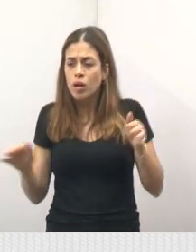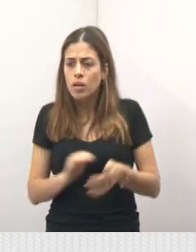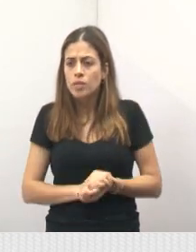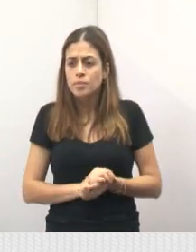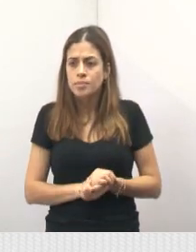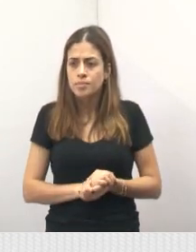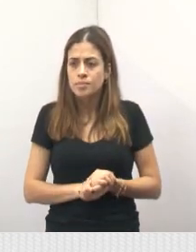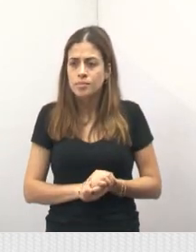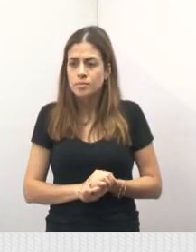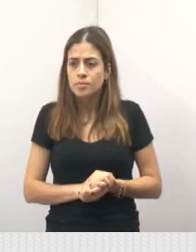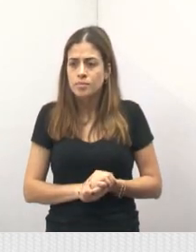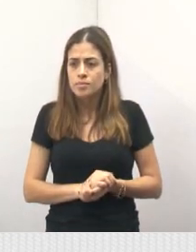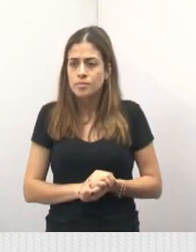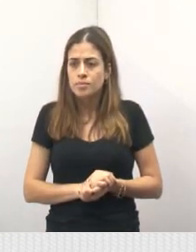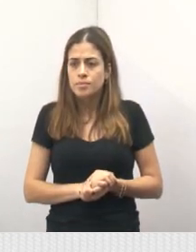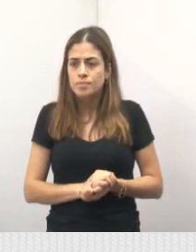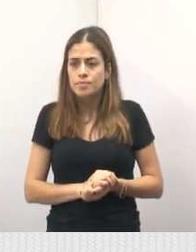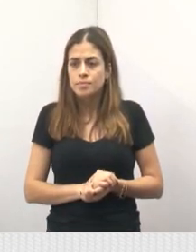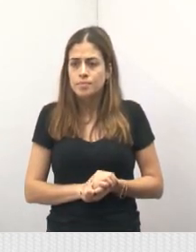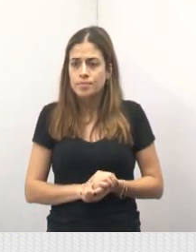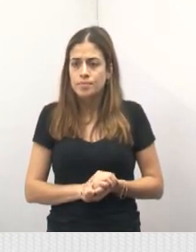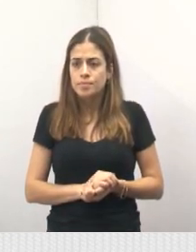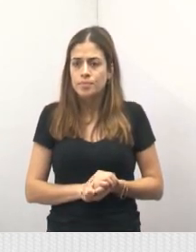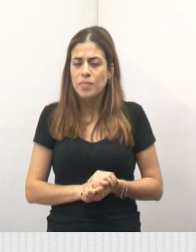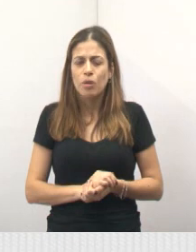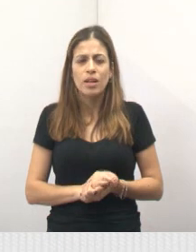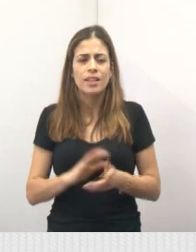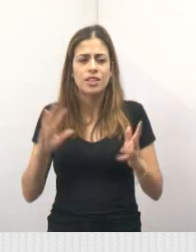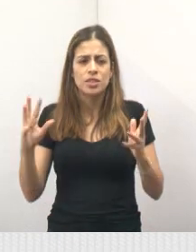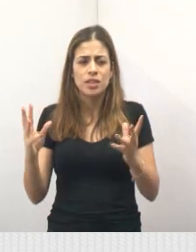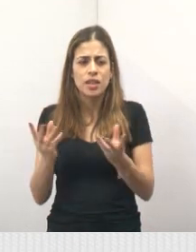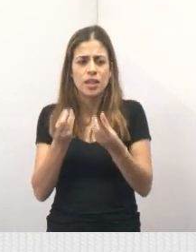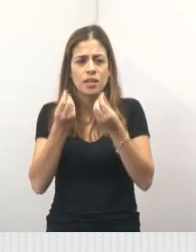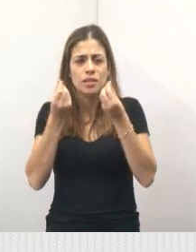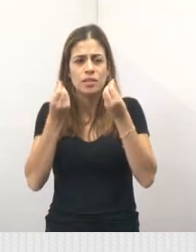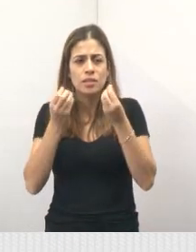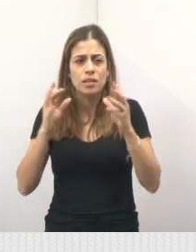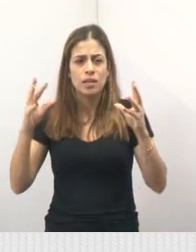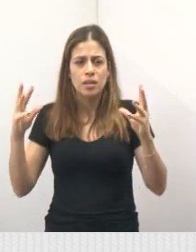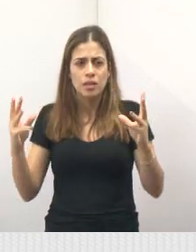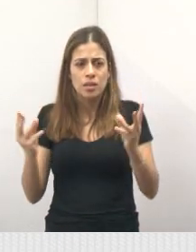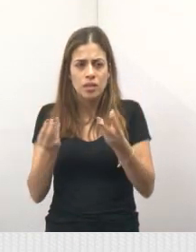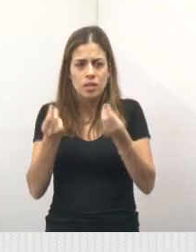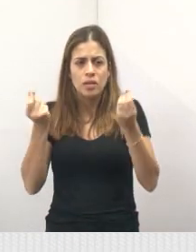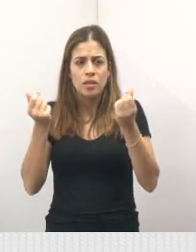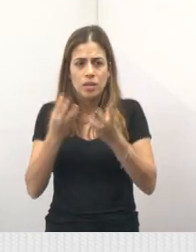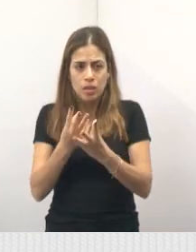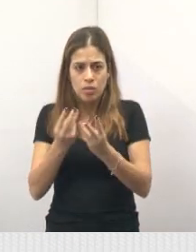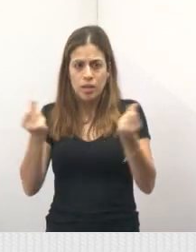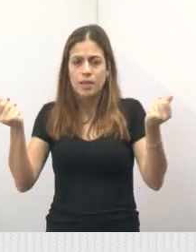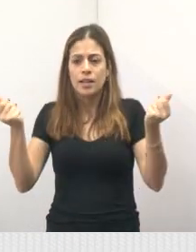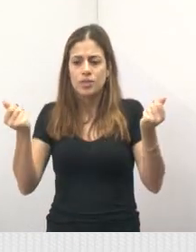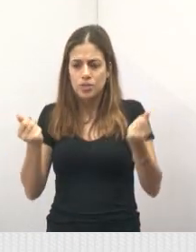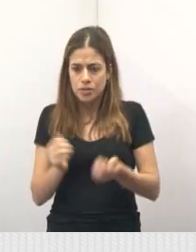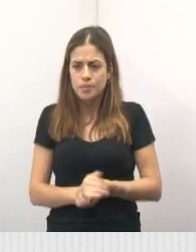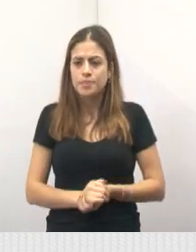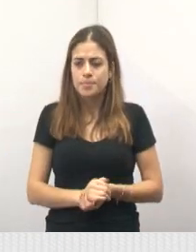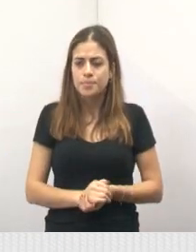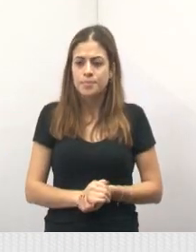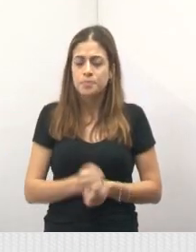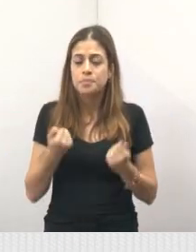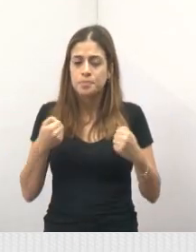uma qualidade melhor para os praticantes dessa modalidade. Acredito que a gente precisa realmente estar em cima,